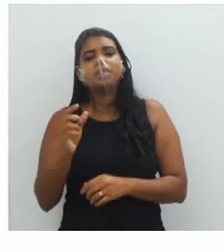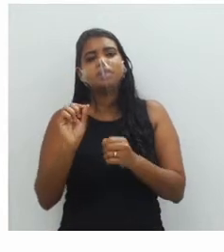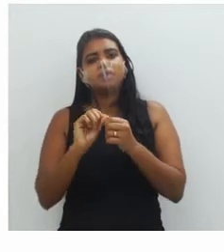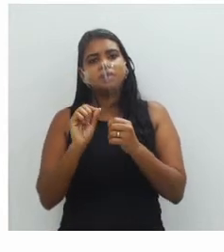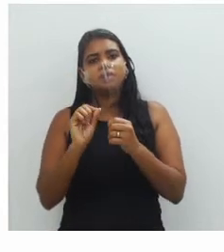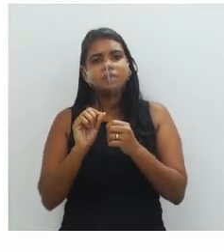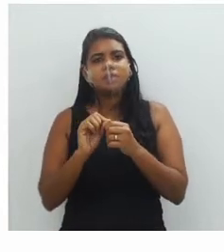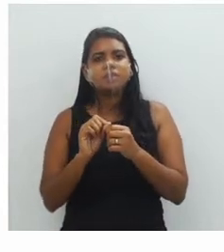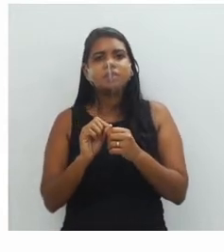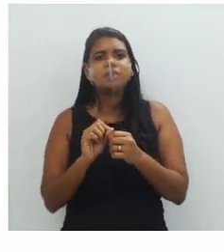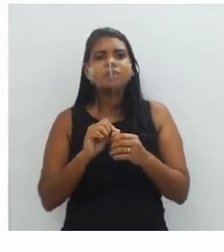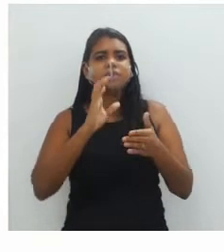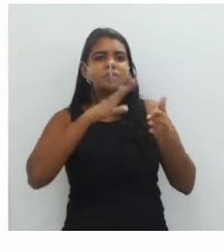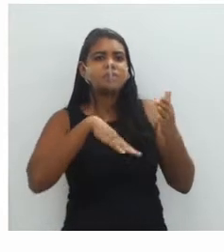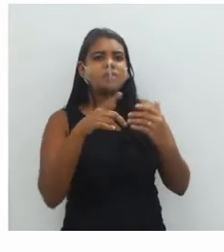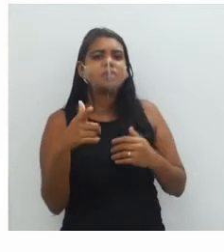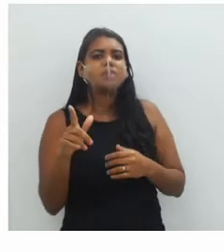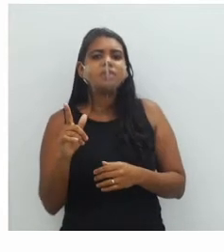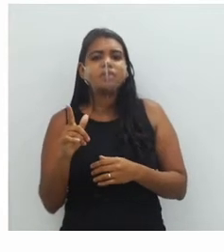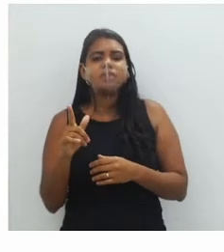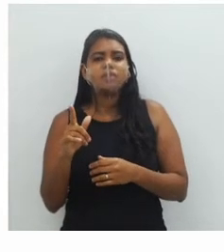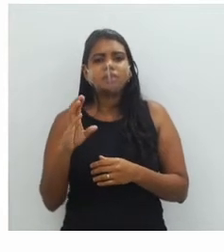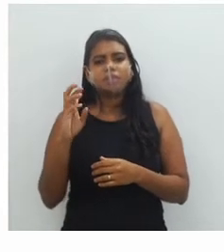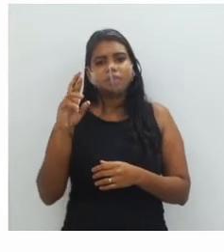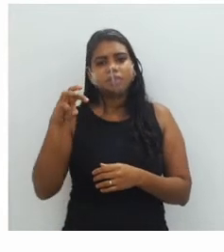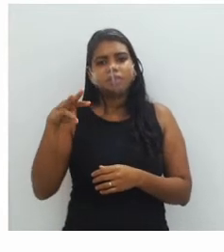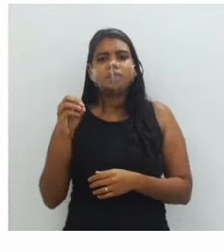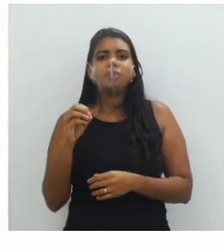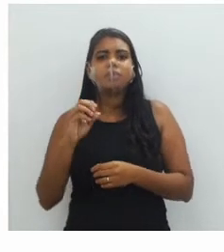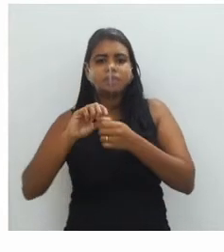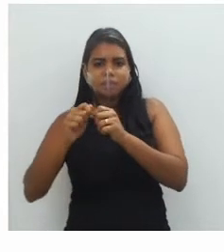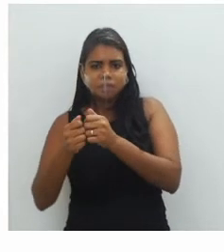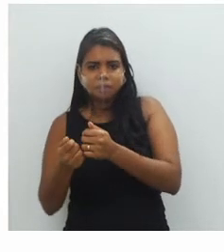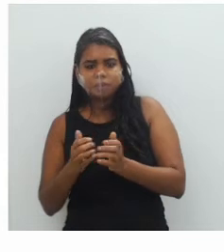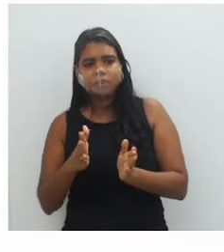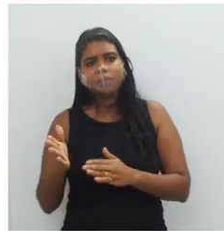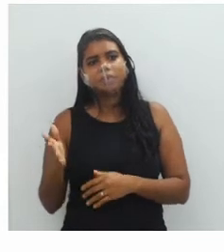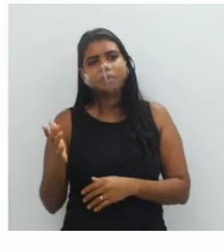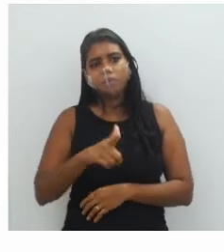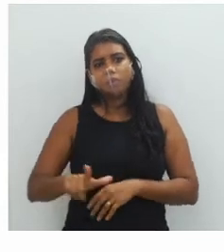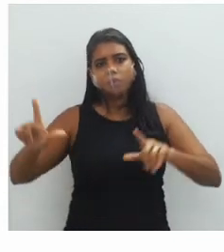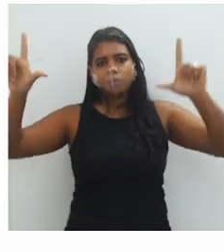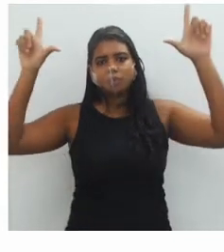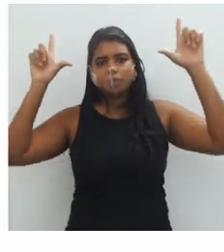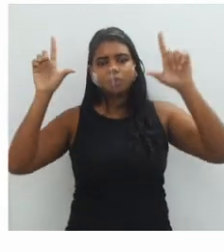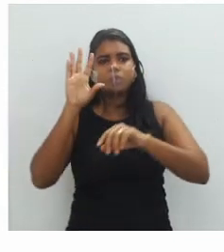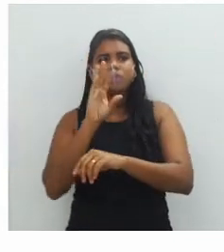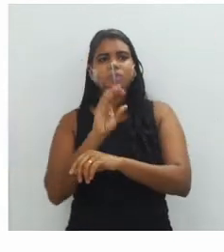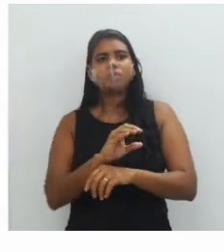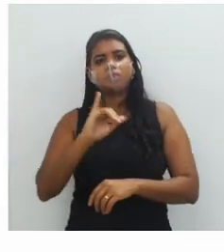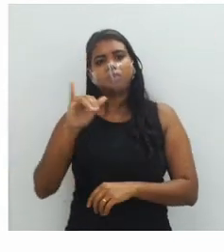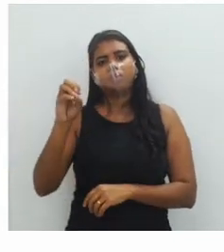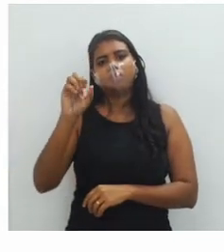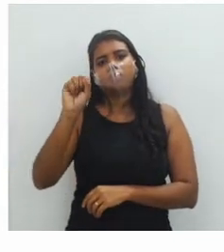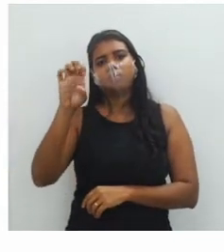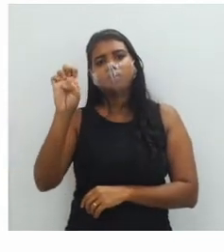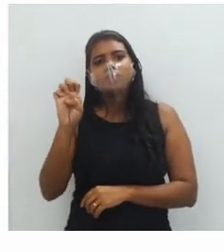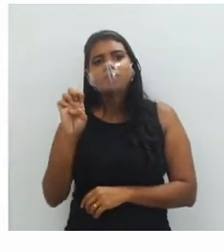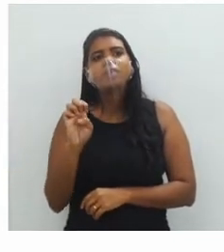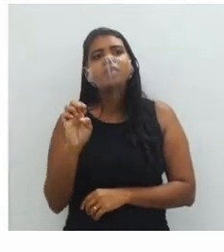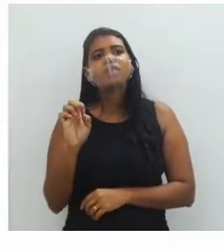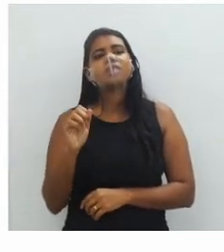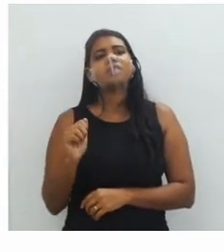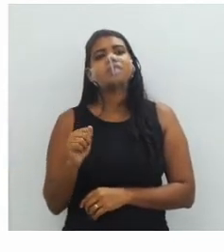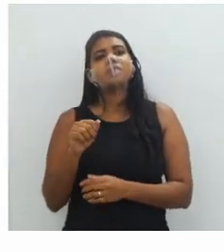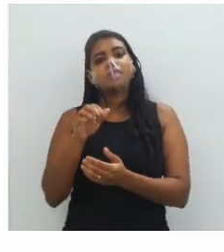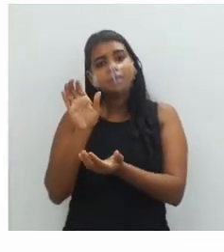criativo e que bacana isso, né? Aqui a gente tem agora imagens de obras de um artista José Patrício, que é um